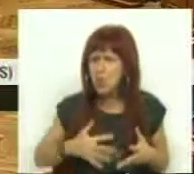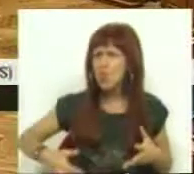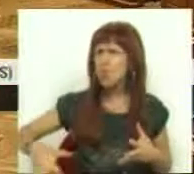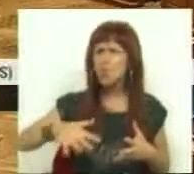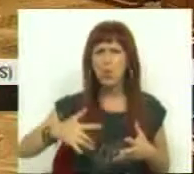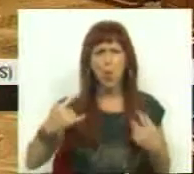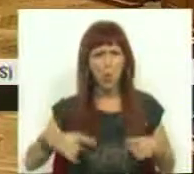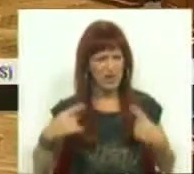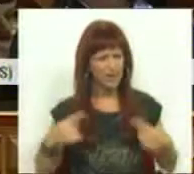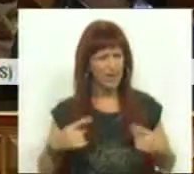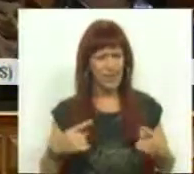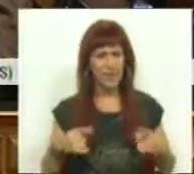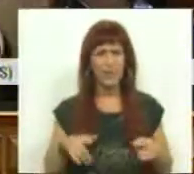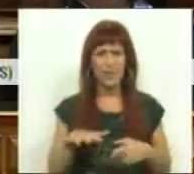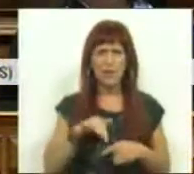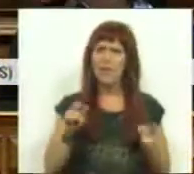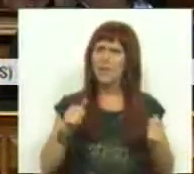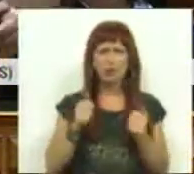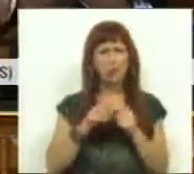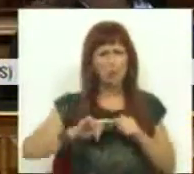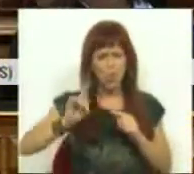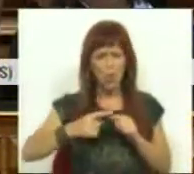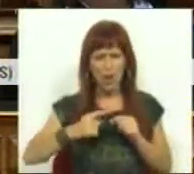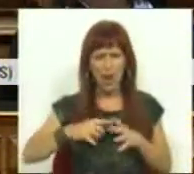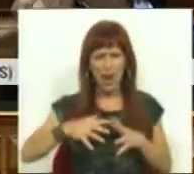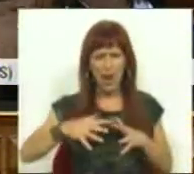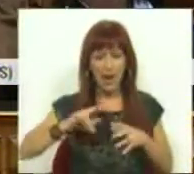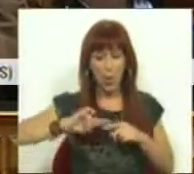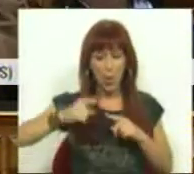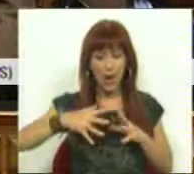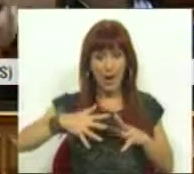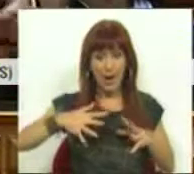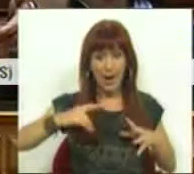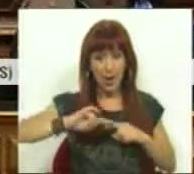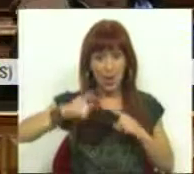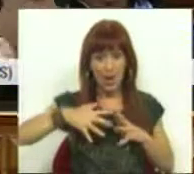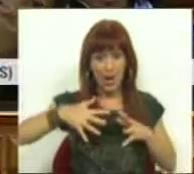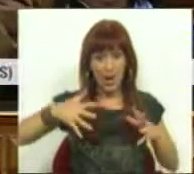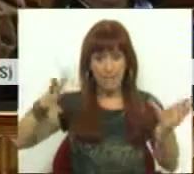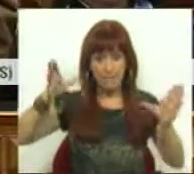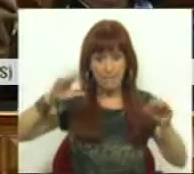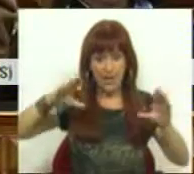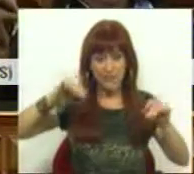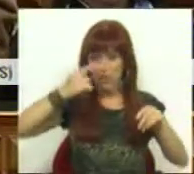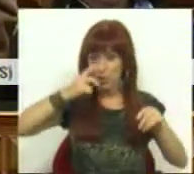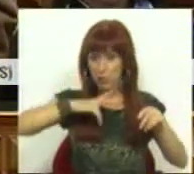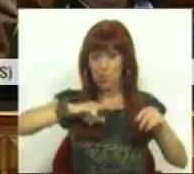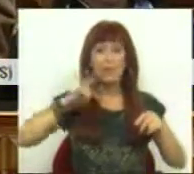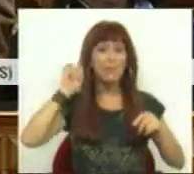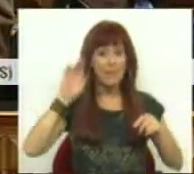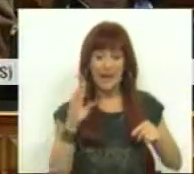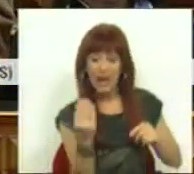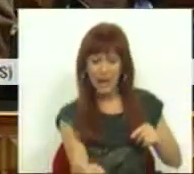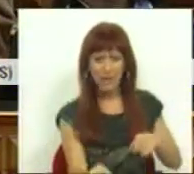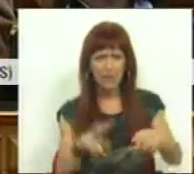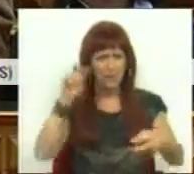que hoje adquiriu, é uma dimensão que todos os anos vai crescendo. Há cada vez mais portugueses, sobretudo crianças,